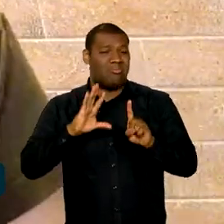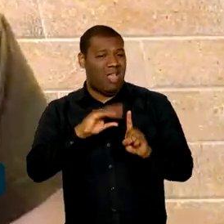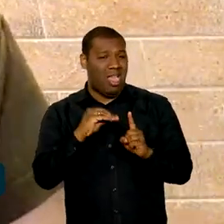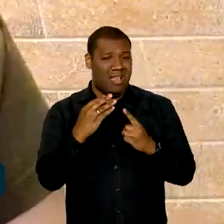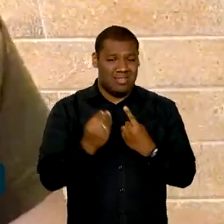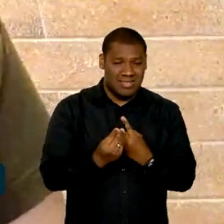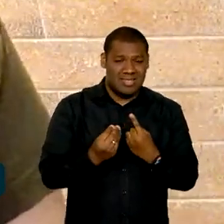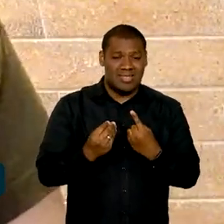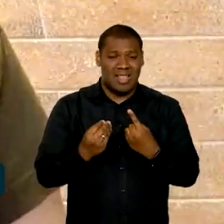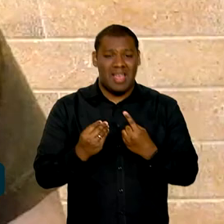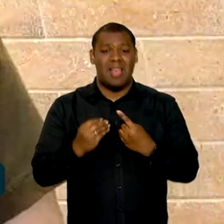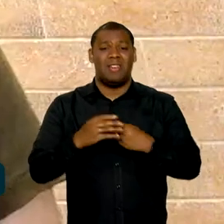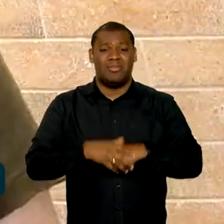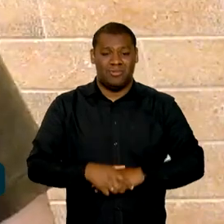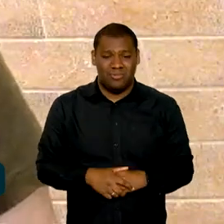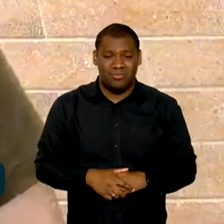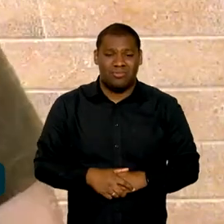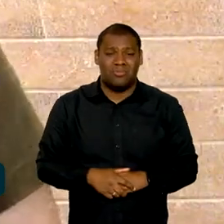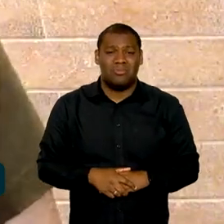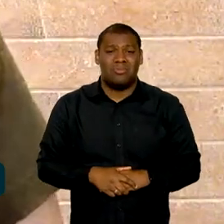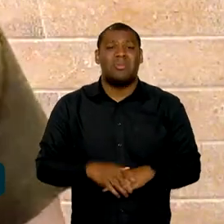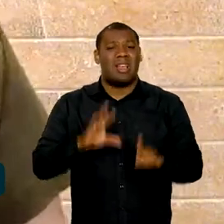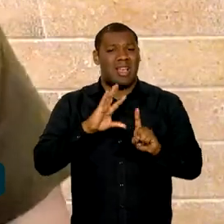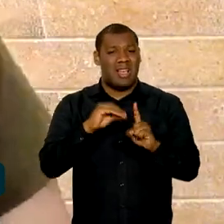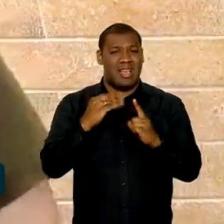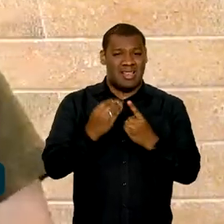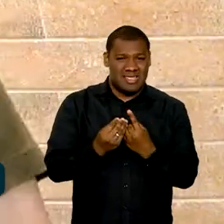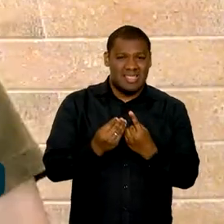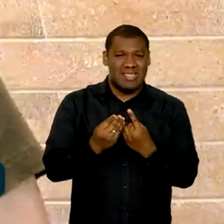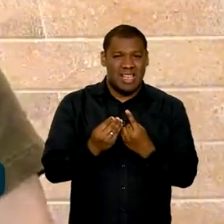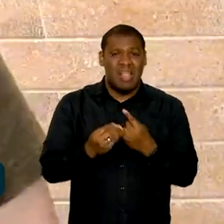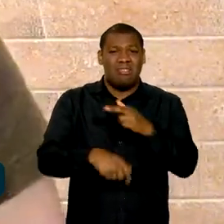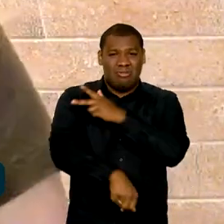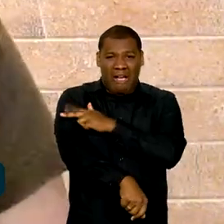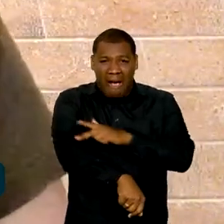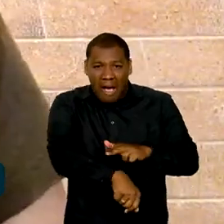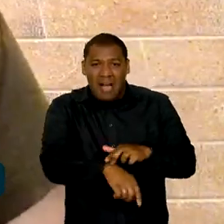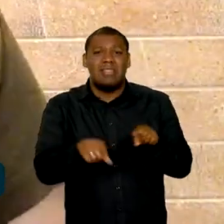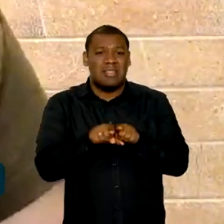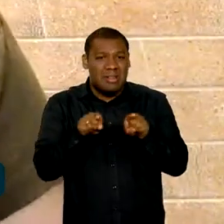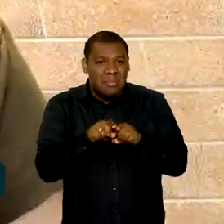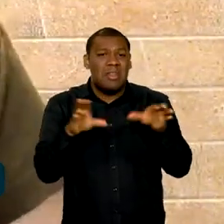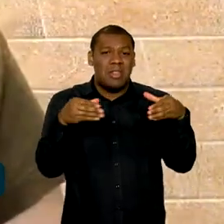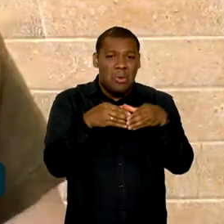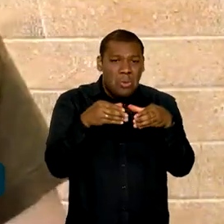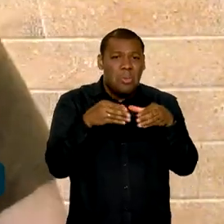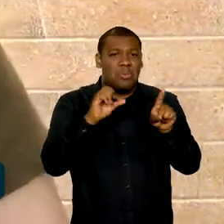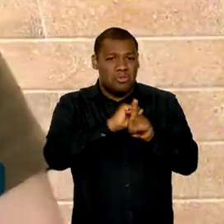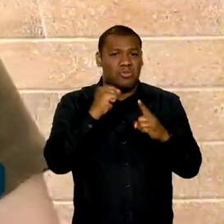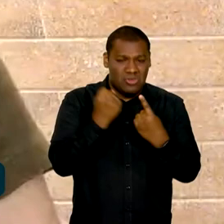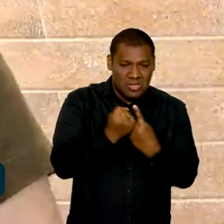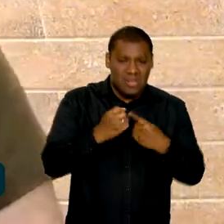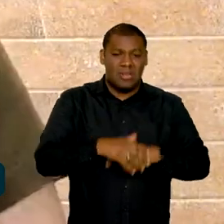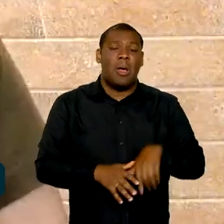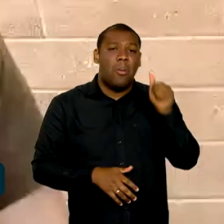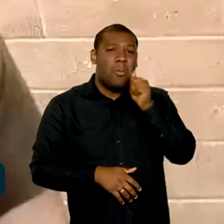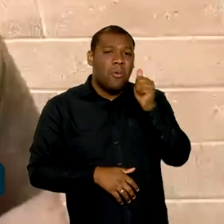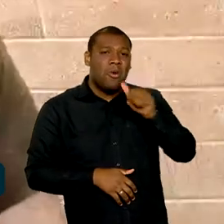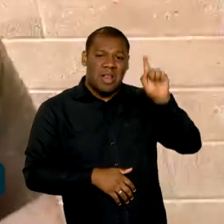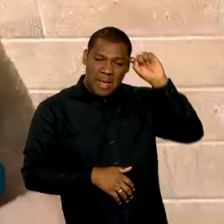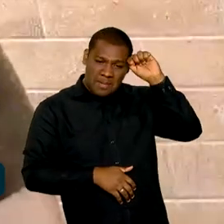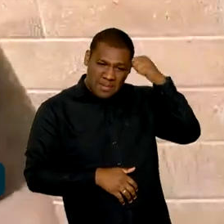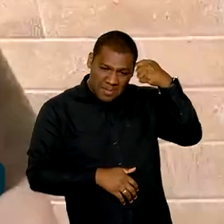sexual também tem um recorte de raça e de classe social. Então as mulheres negras